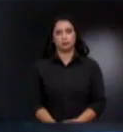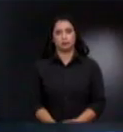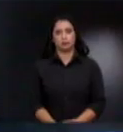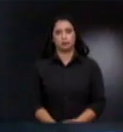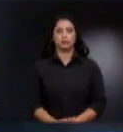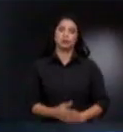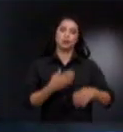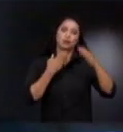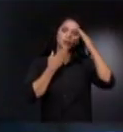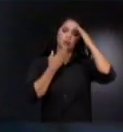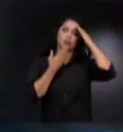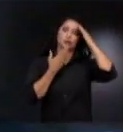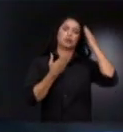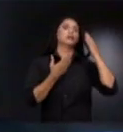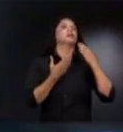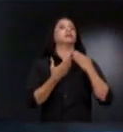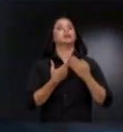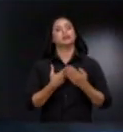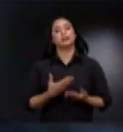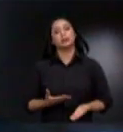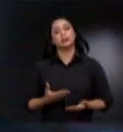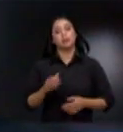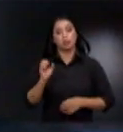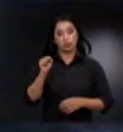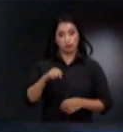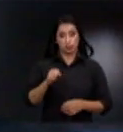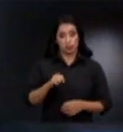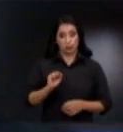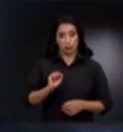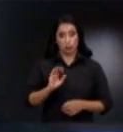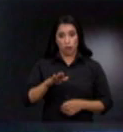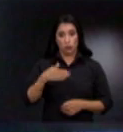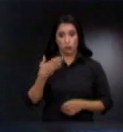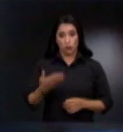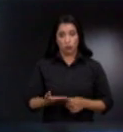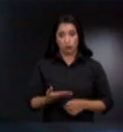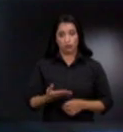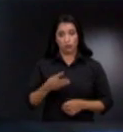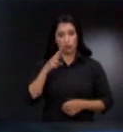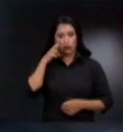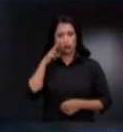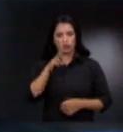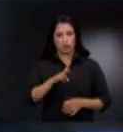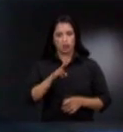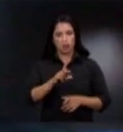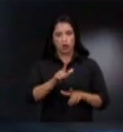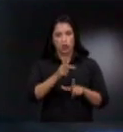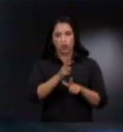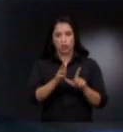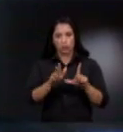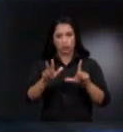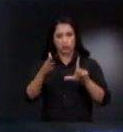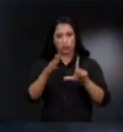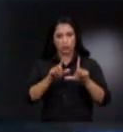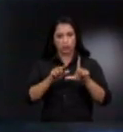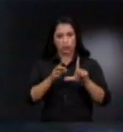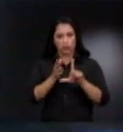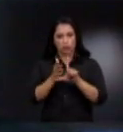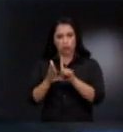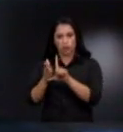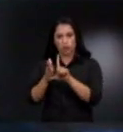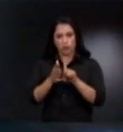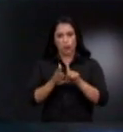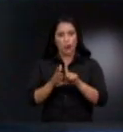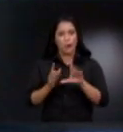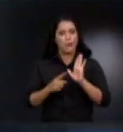eu agradeço o senhor eu gostaria assim se possível o senhor quando o senhor assistisse esse vídeo que ele mostra uma linguagem muito simples